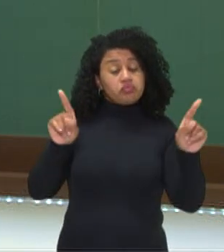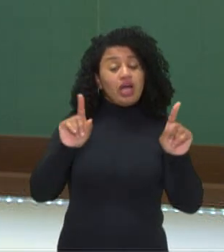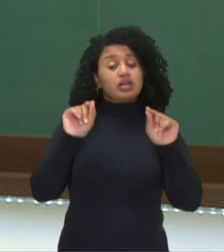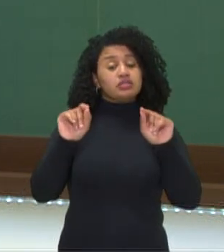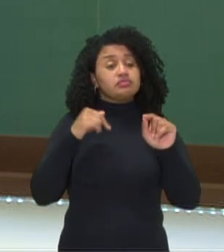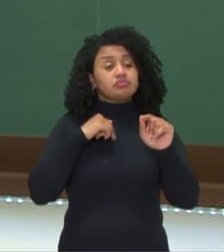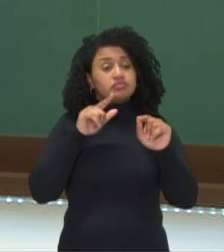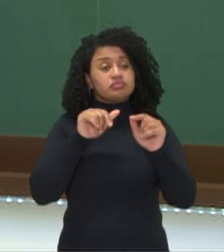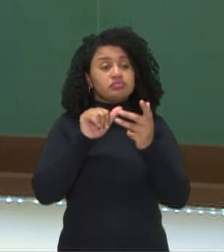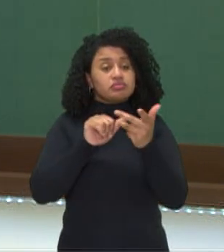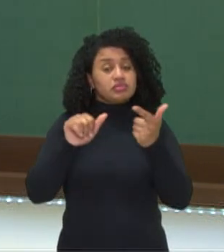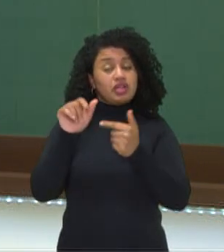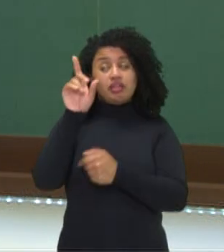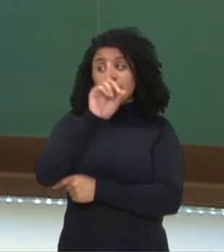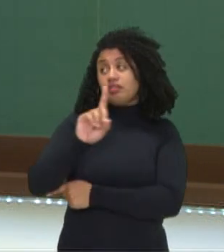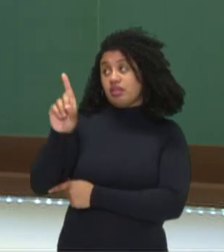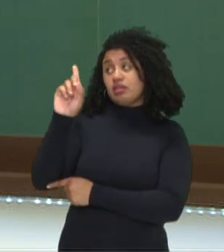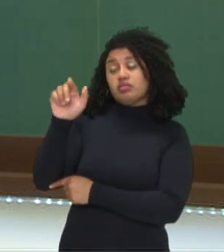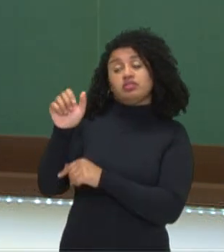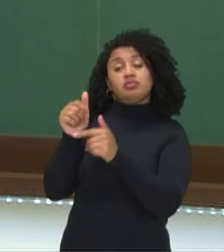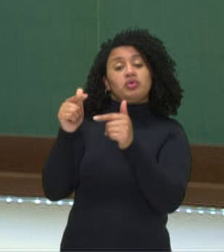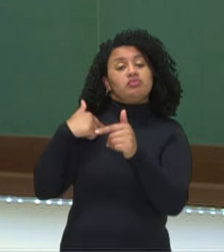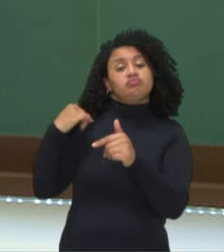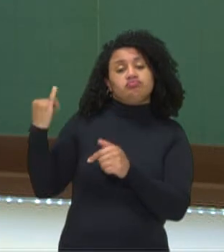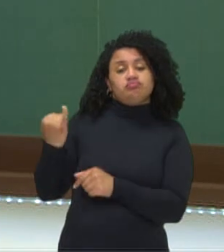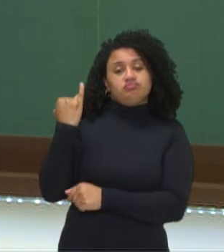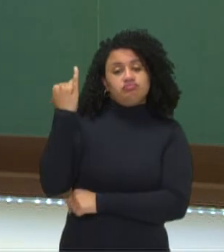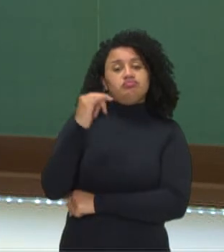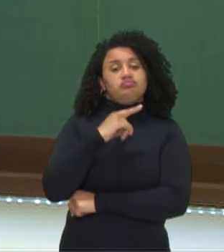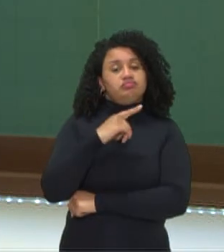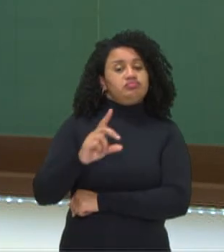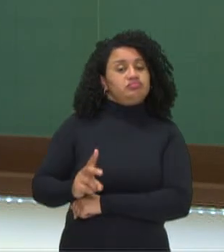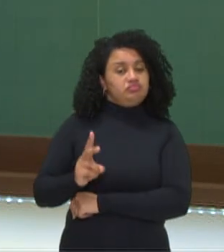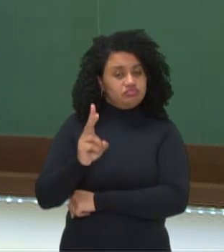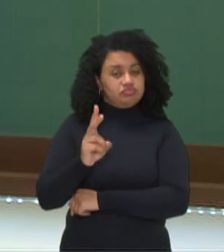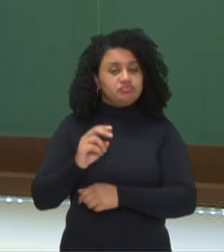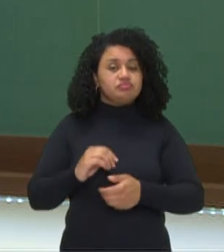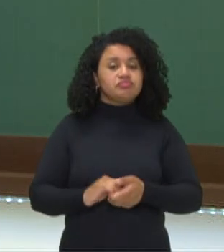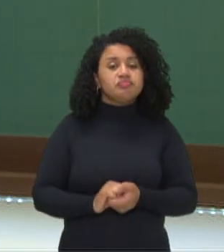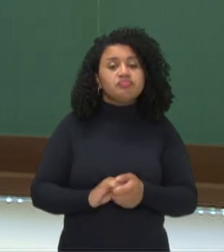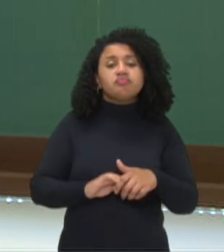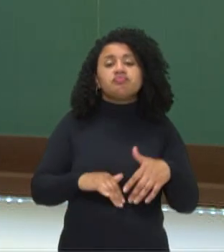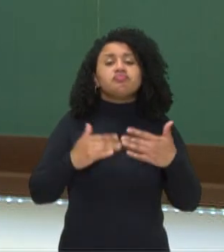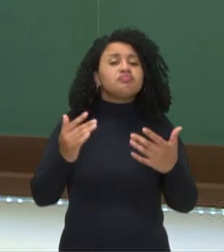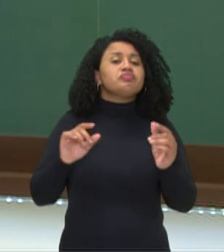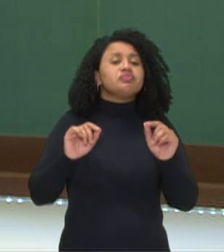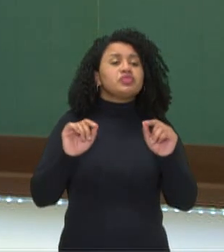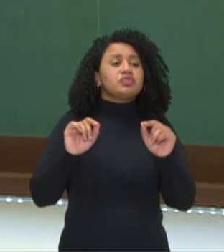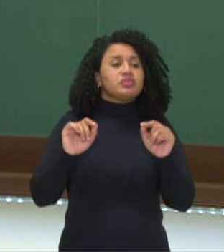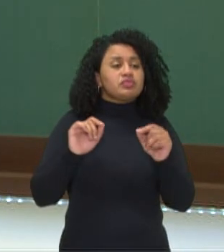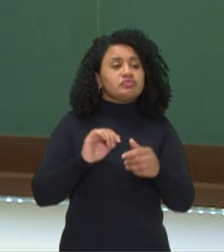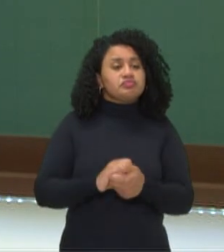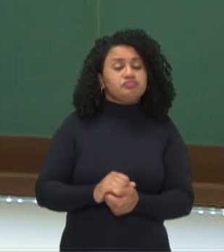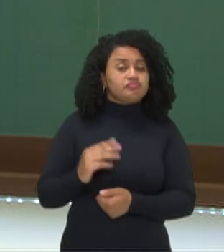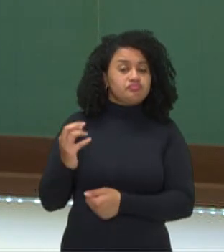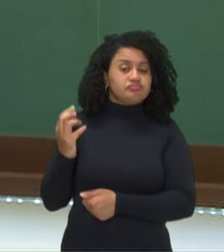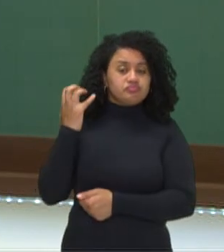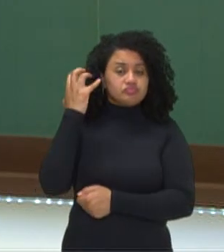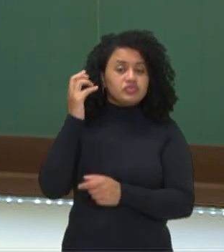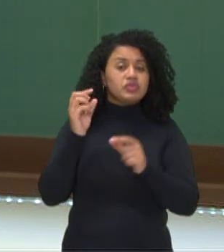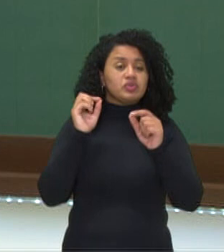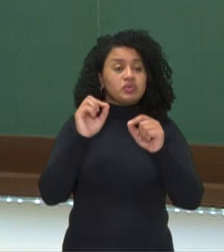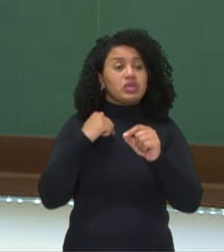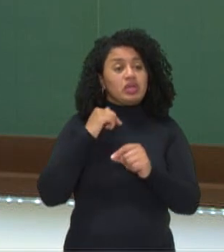elemento Deus como algo importante, central, tá? Então, Baruch Espinoza,